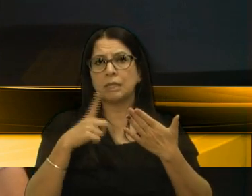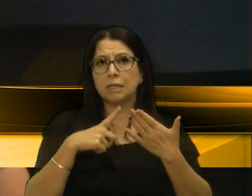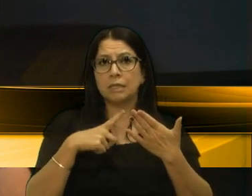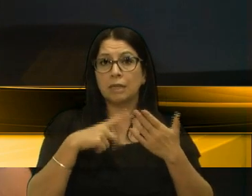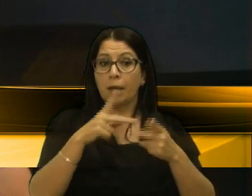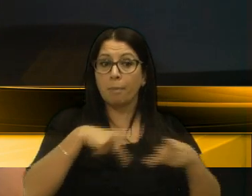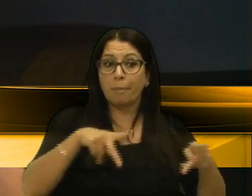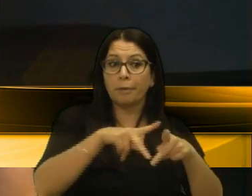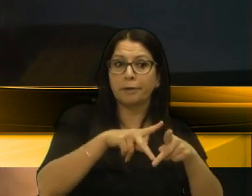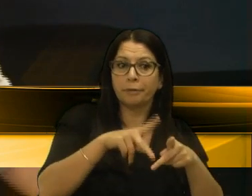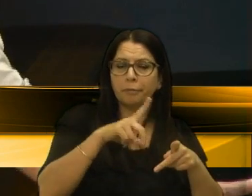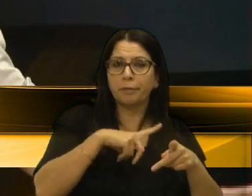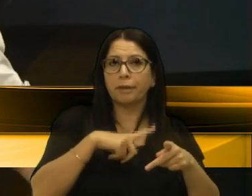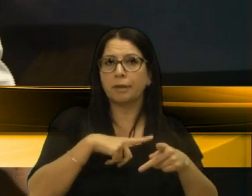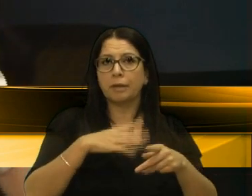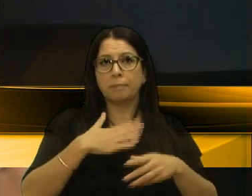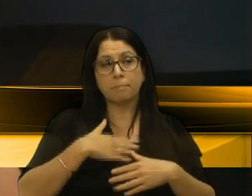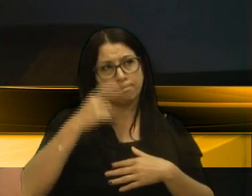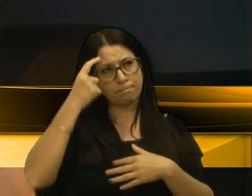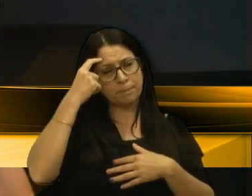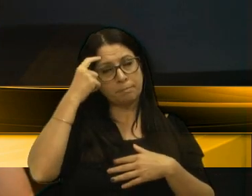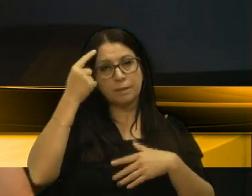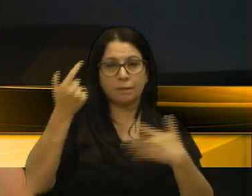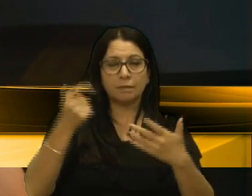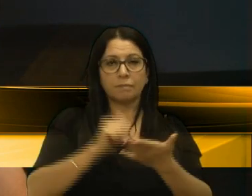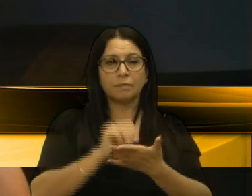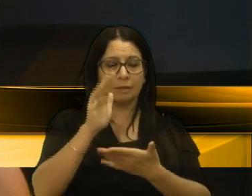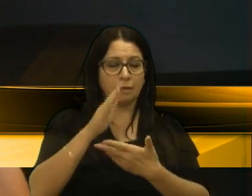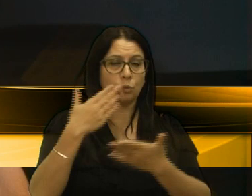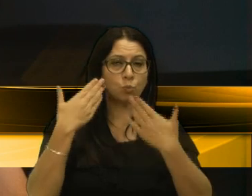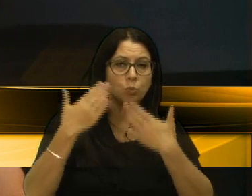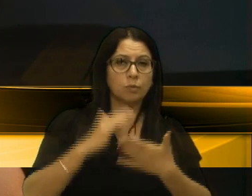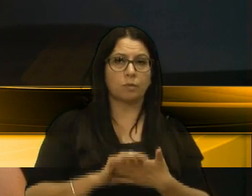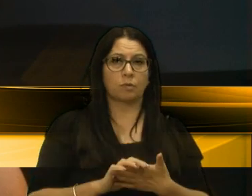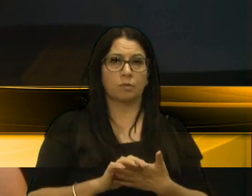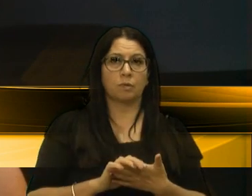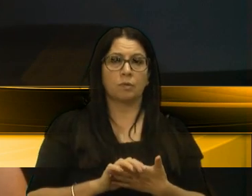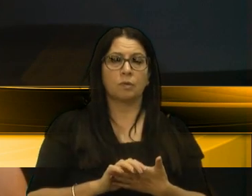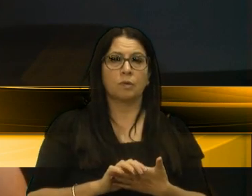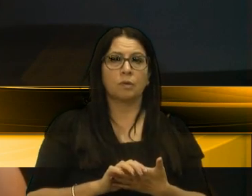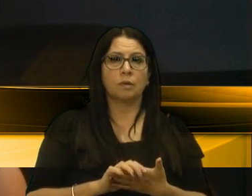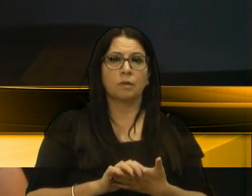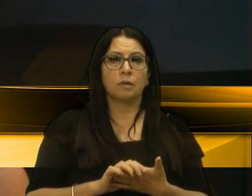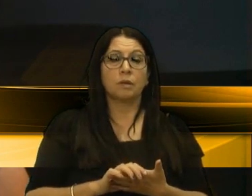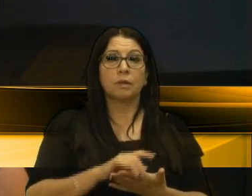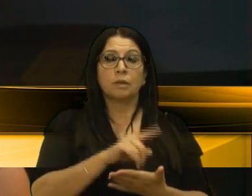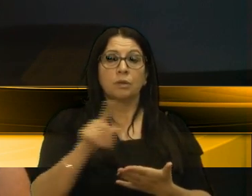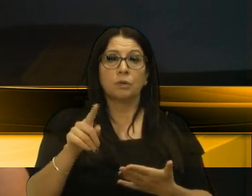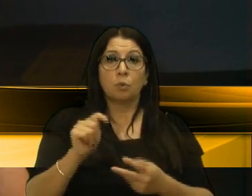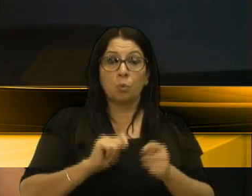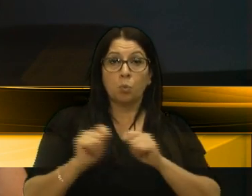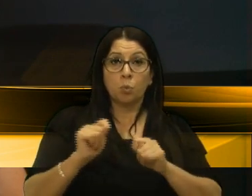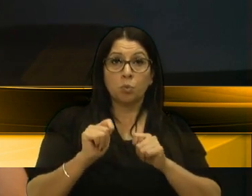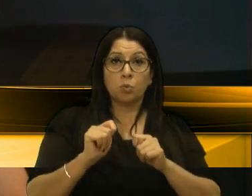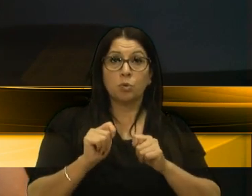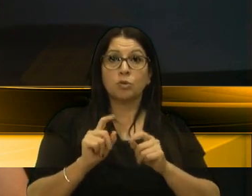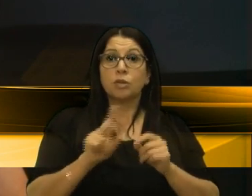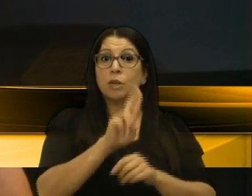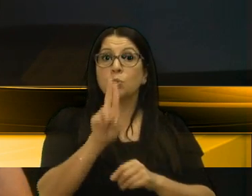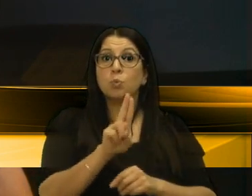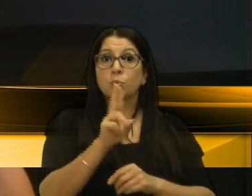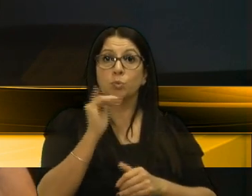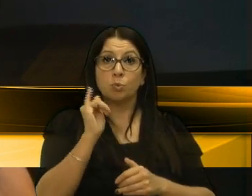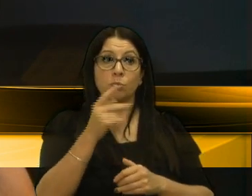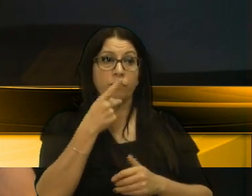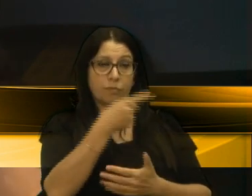população e também, na minha cabeça, particularmente, porque vocês têm muitas dúvidas. Quanto a esse controle da bilhetagem que a vereadora